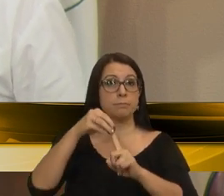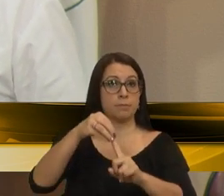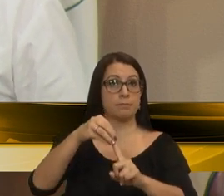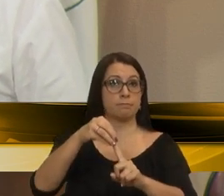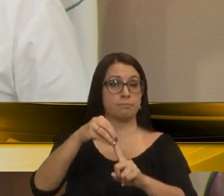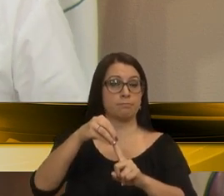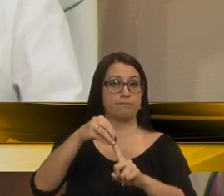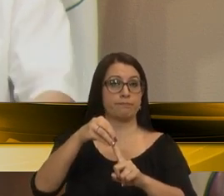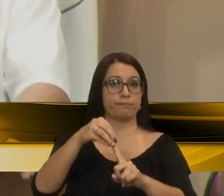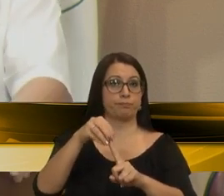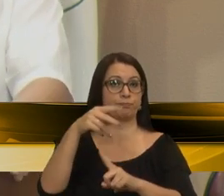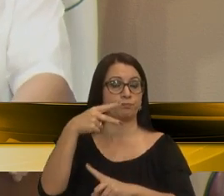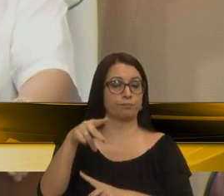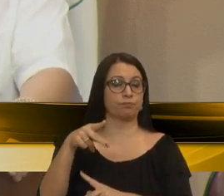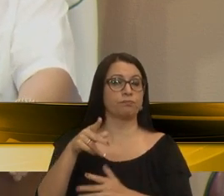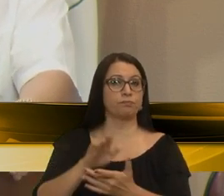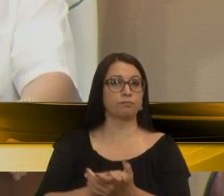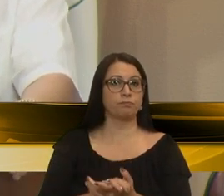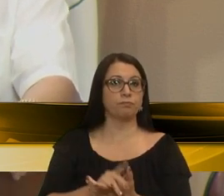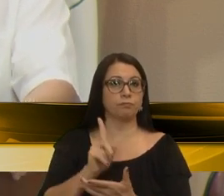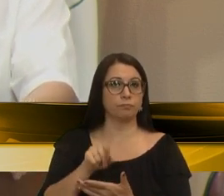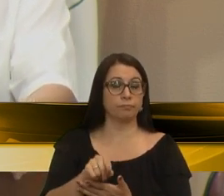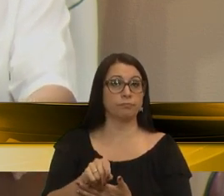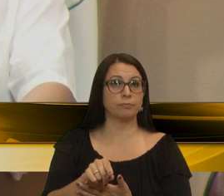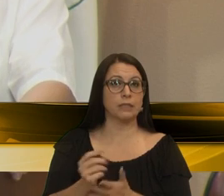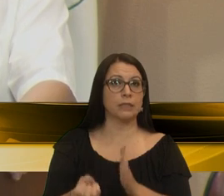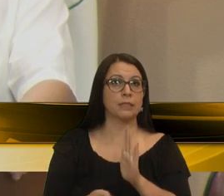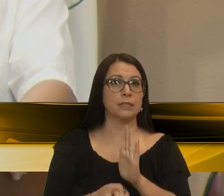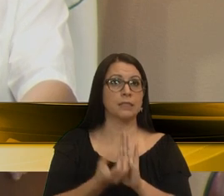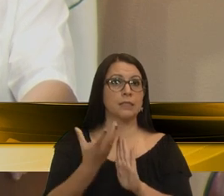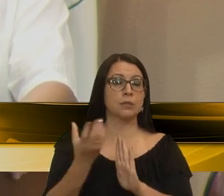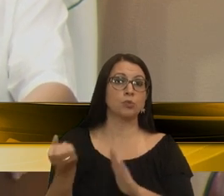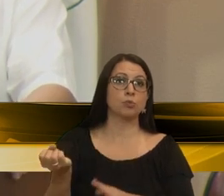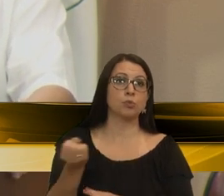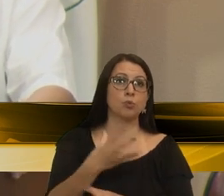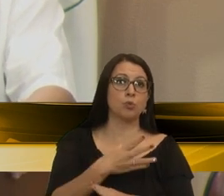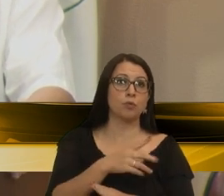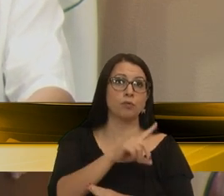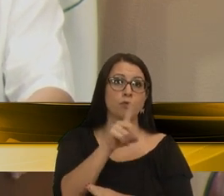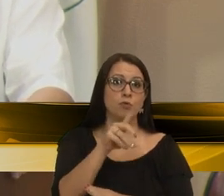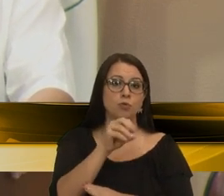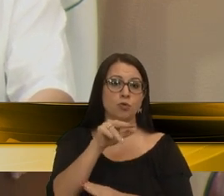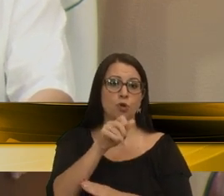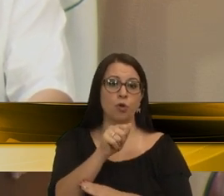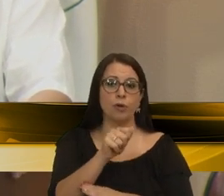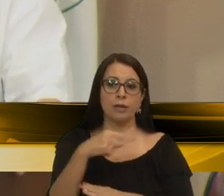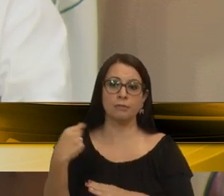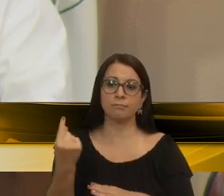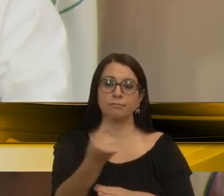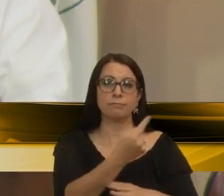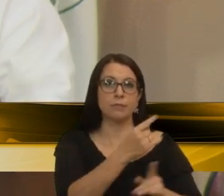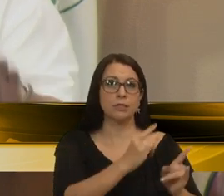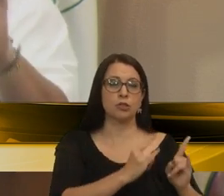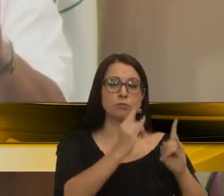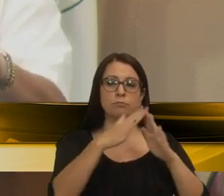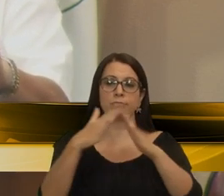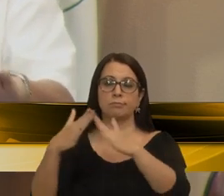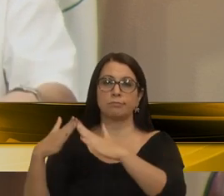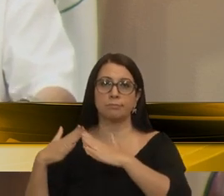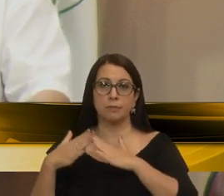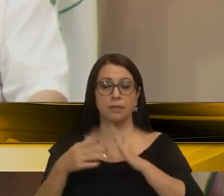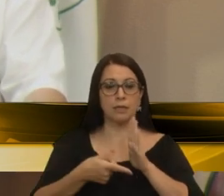delas, que é a criação de um novo zoneamento residencial. Antes, nós tínhamos